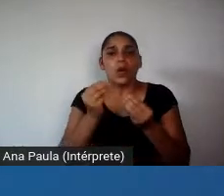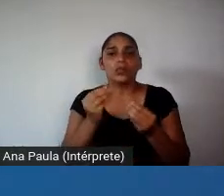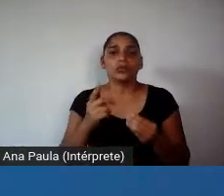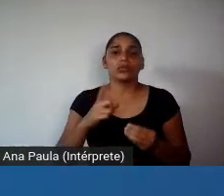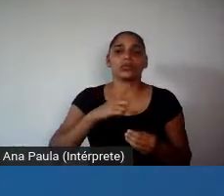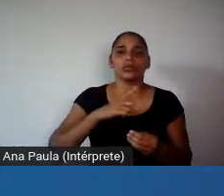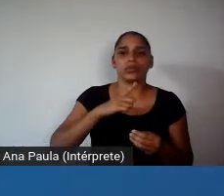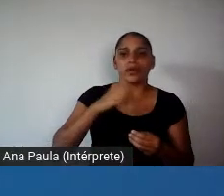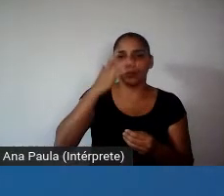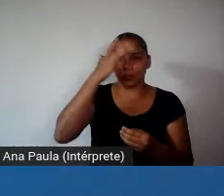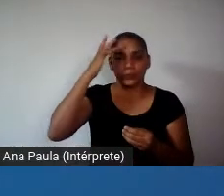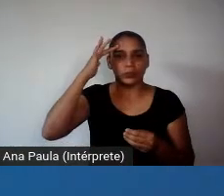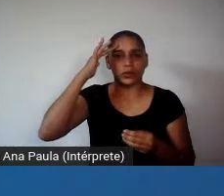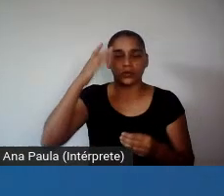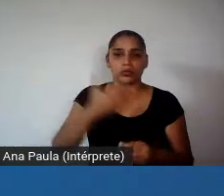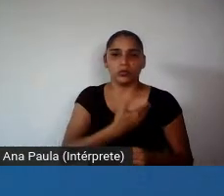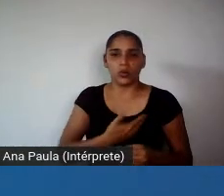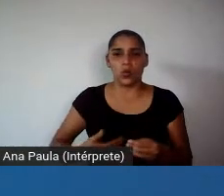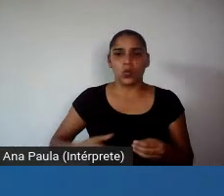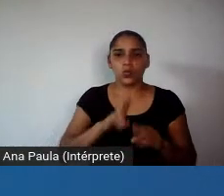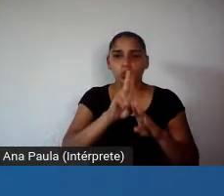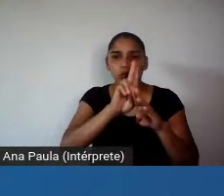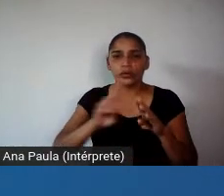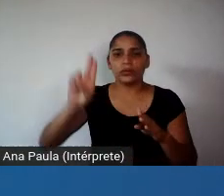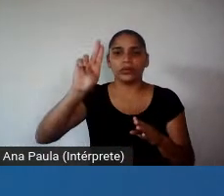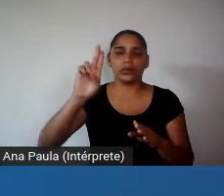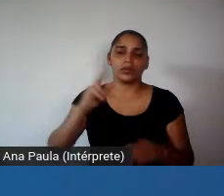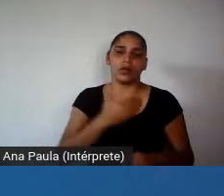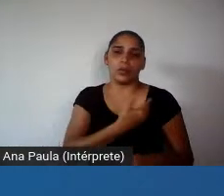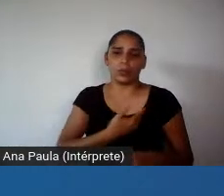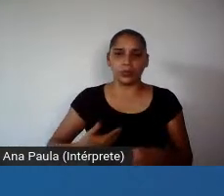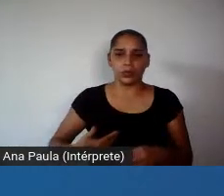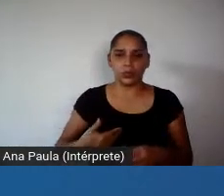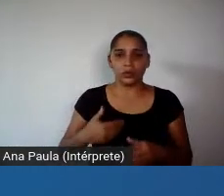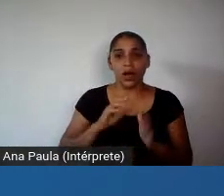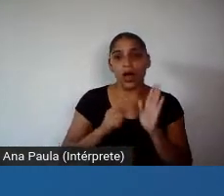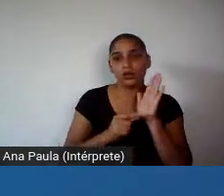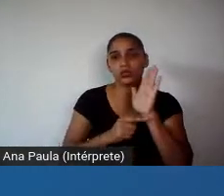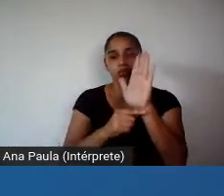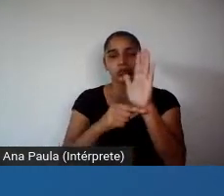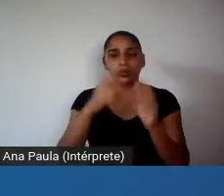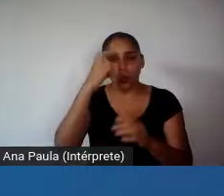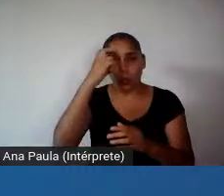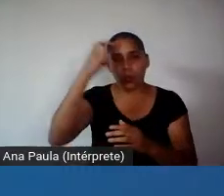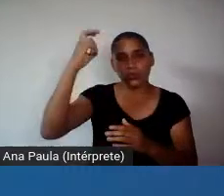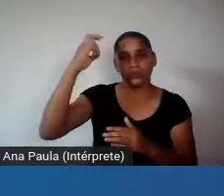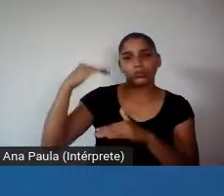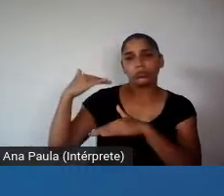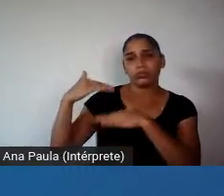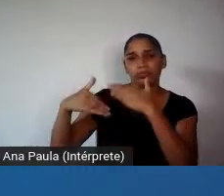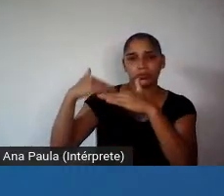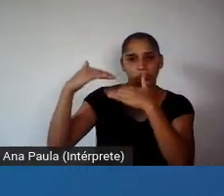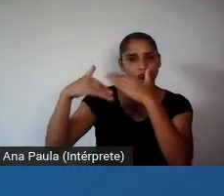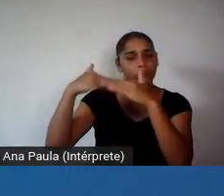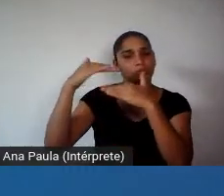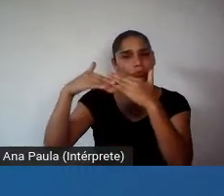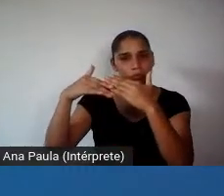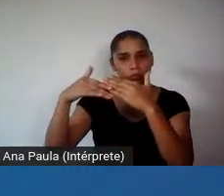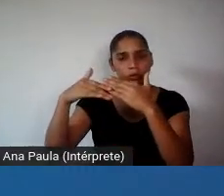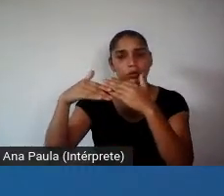que ajudem a atenuar a simetria, ajudem que o conhecimento, inclusive gerado no âmbito empresarial,